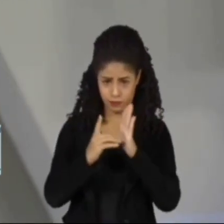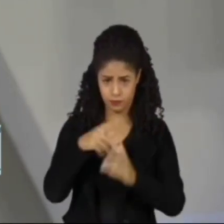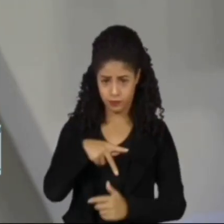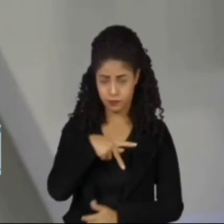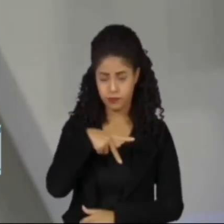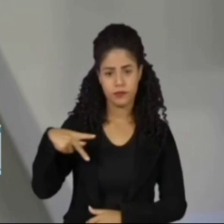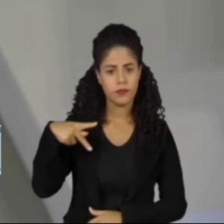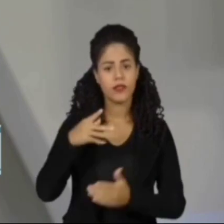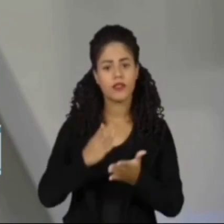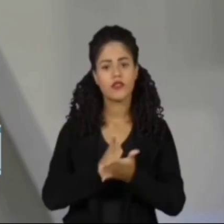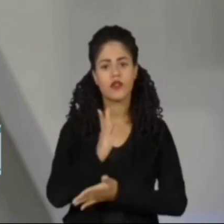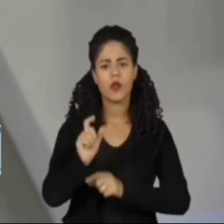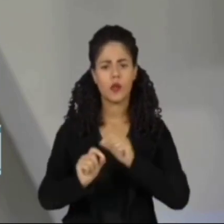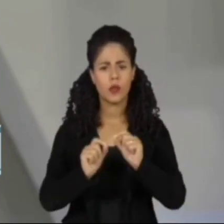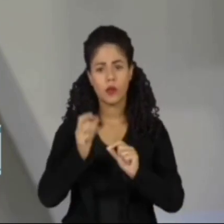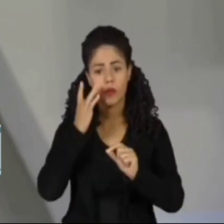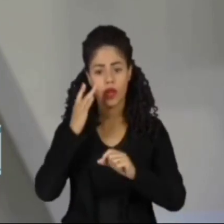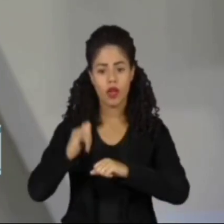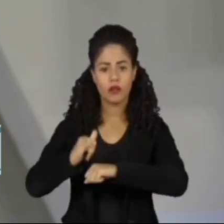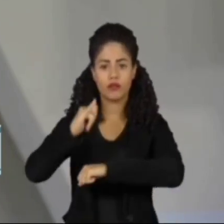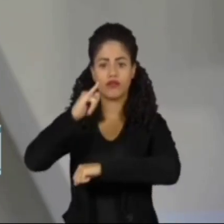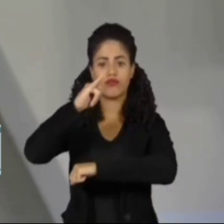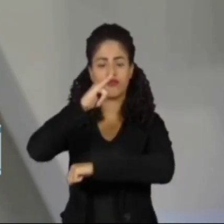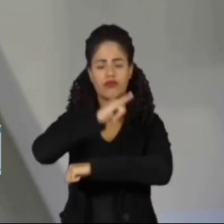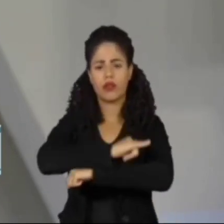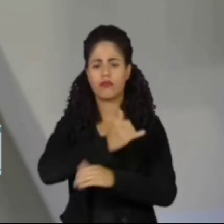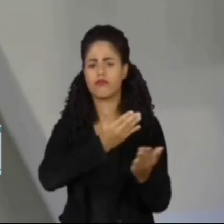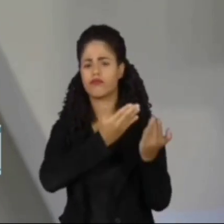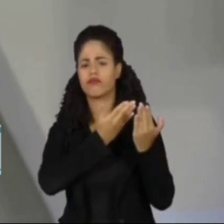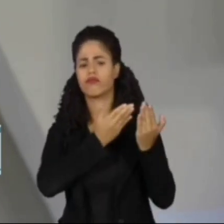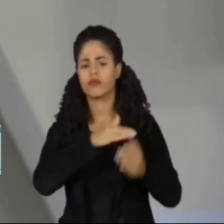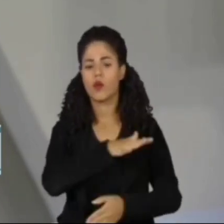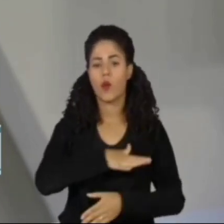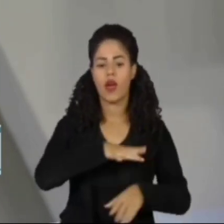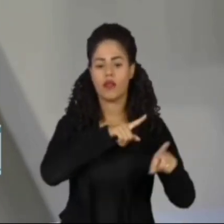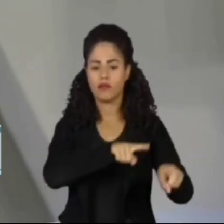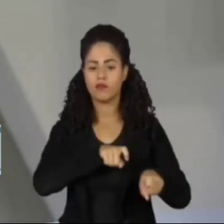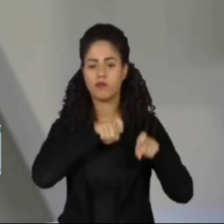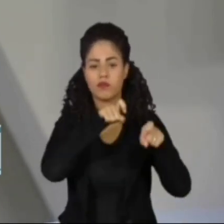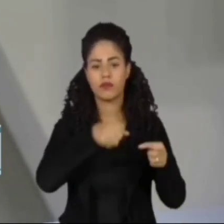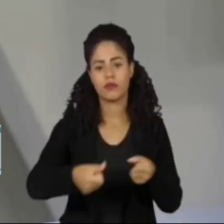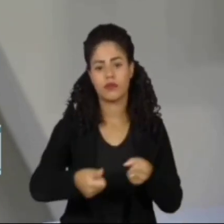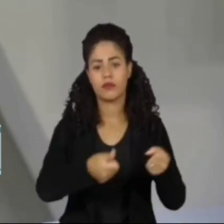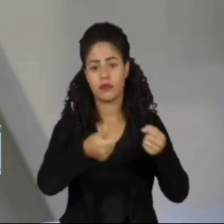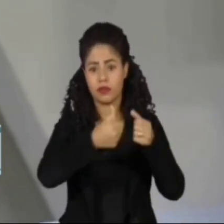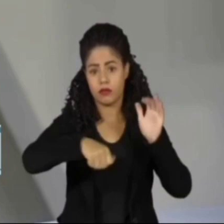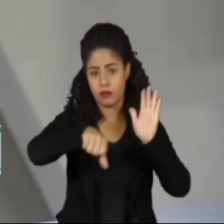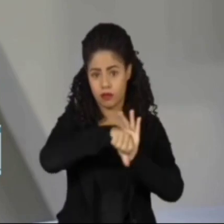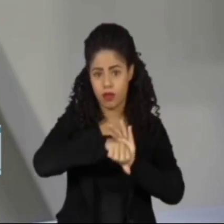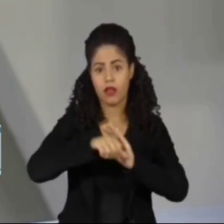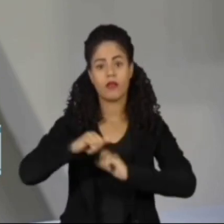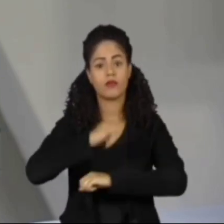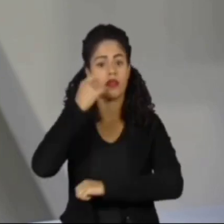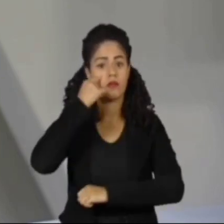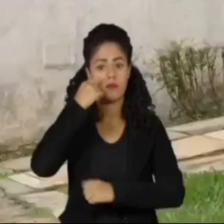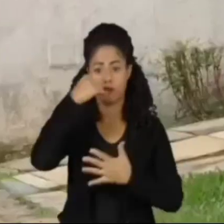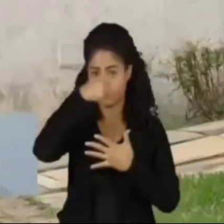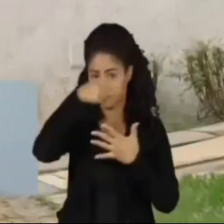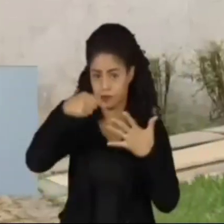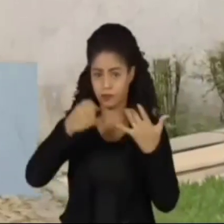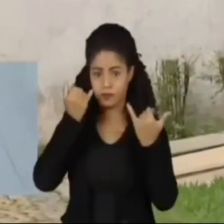que autoriza o abate de aviões suspeitos em área de garimpo ilegal pela Força Aérea. Veja outros destaques.